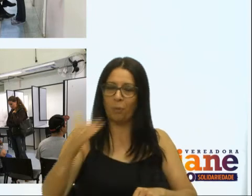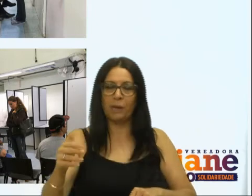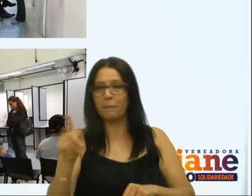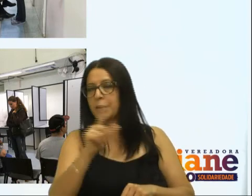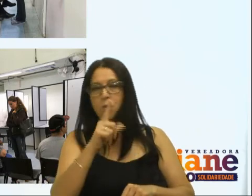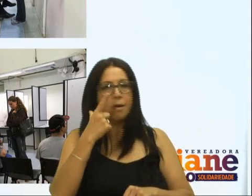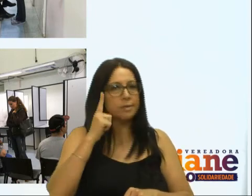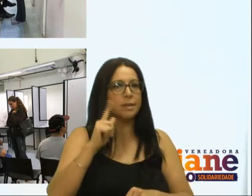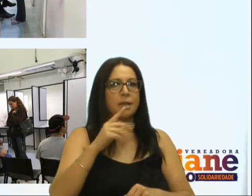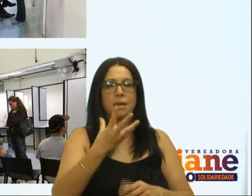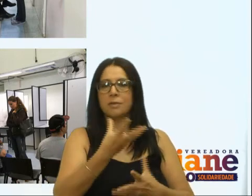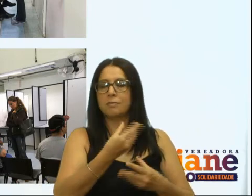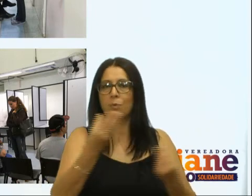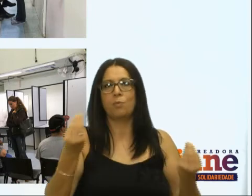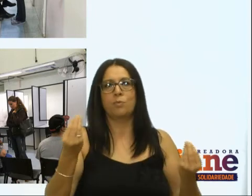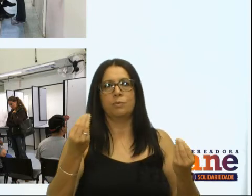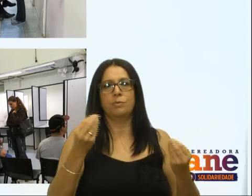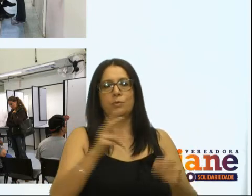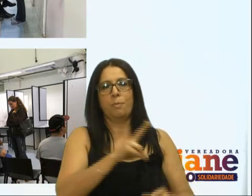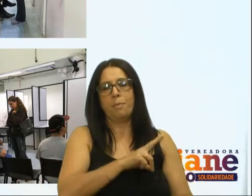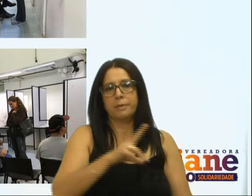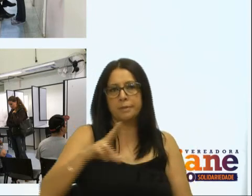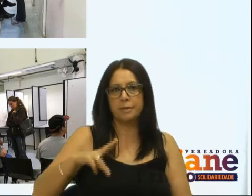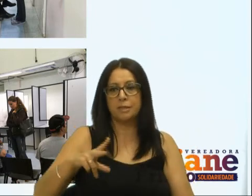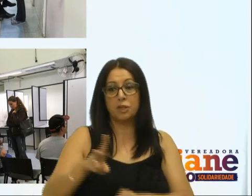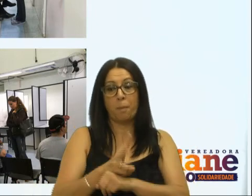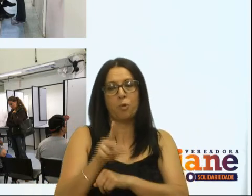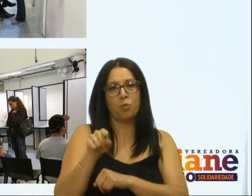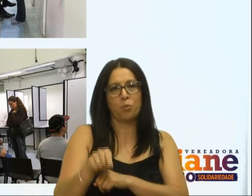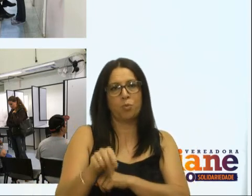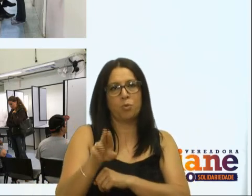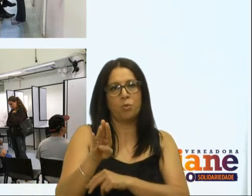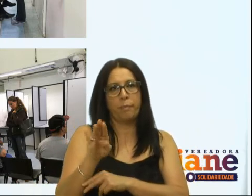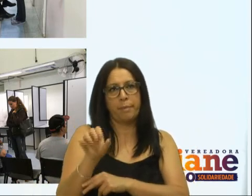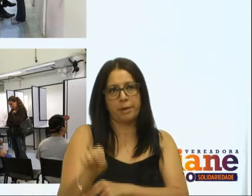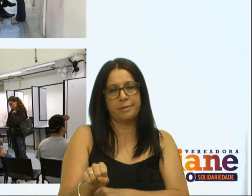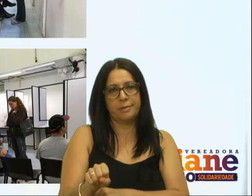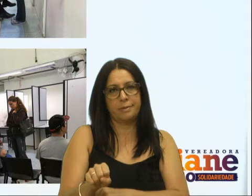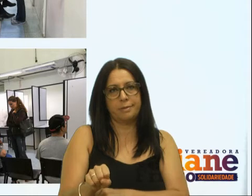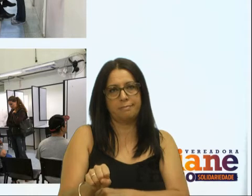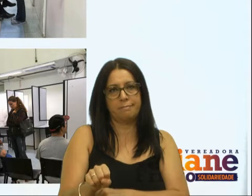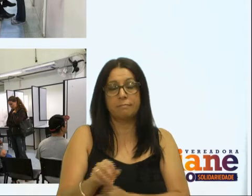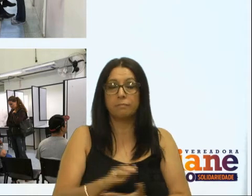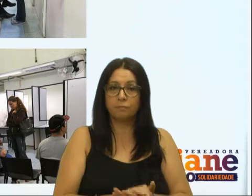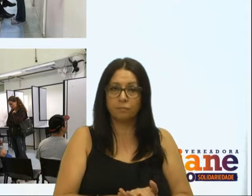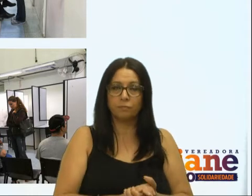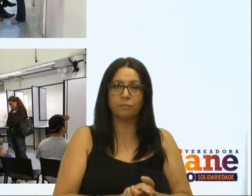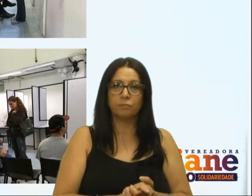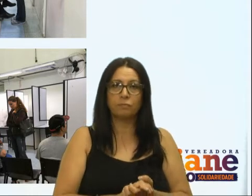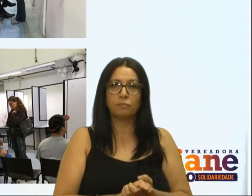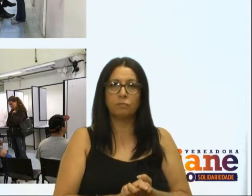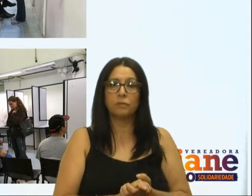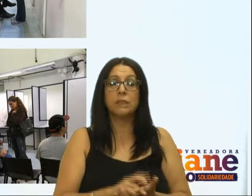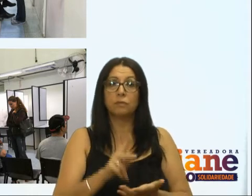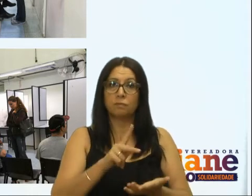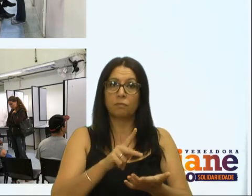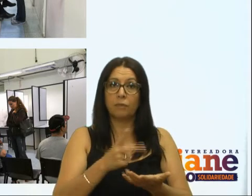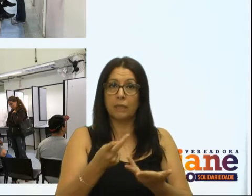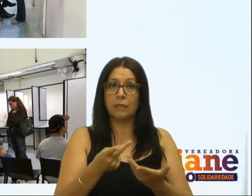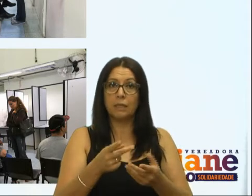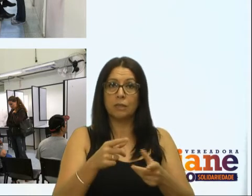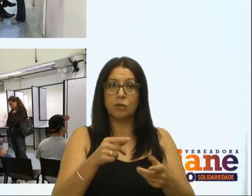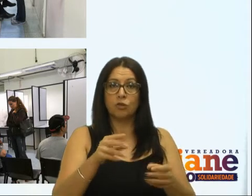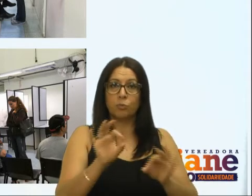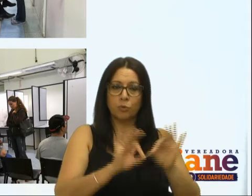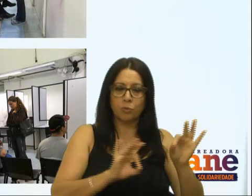do volume de pacientes que procuram essa unidade básica de saúde. Então, o fato dos prontuários não